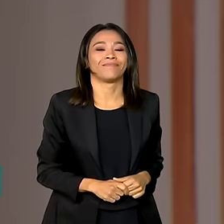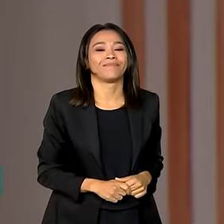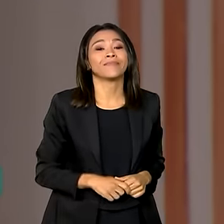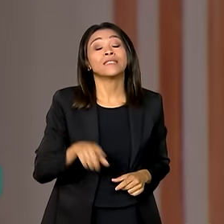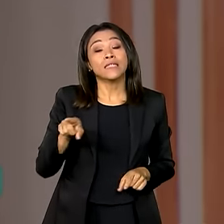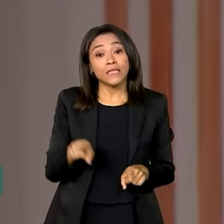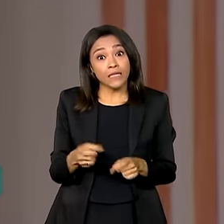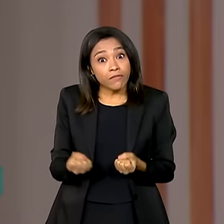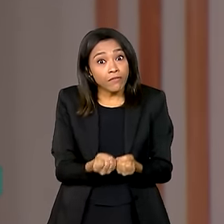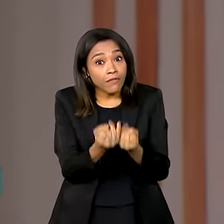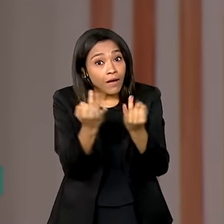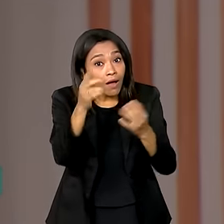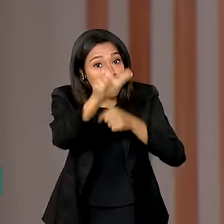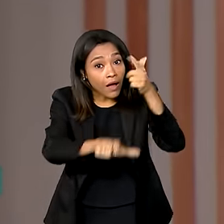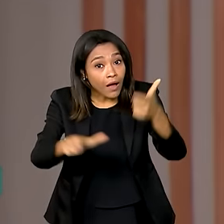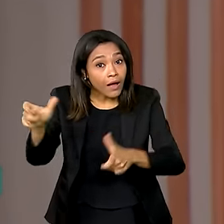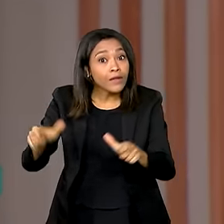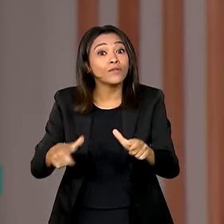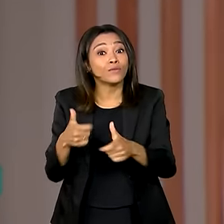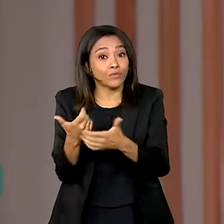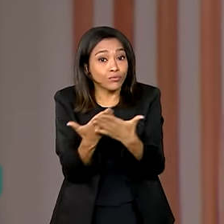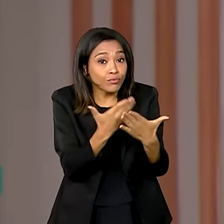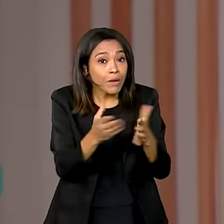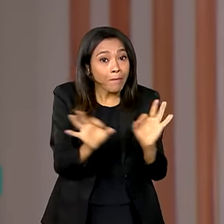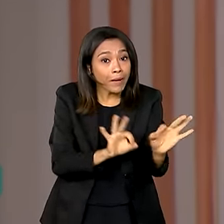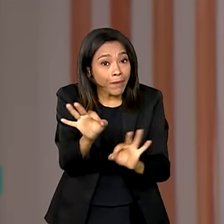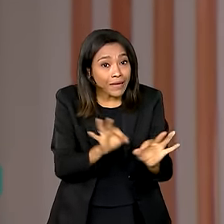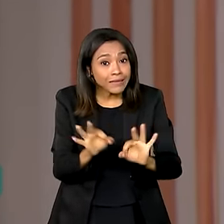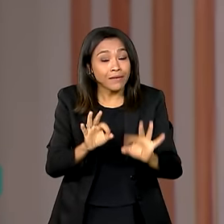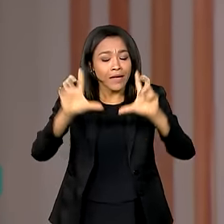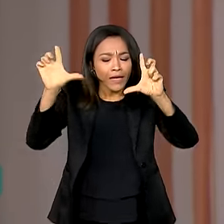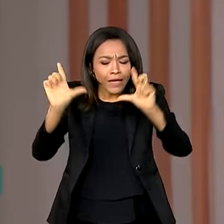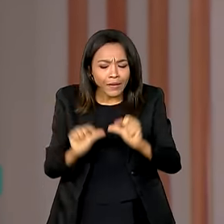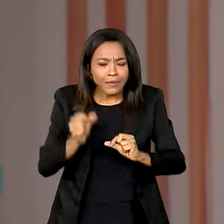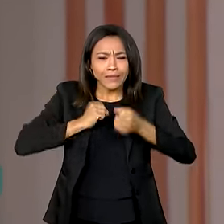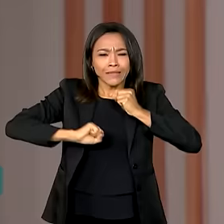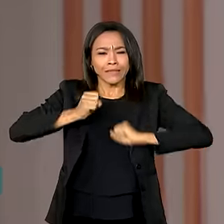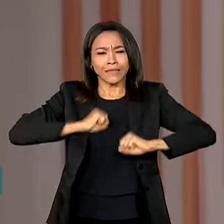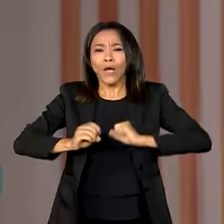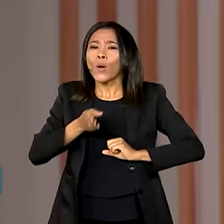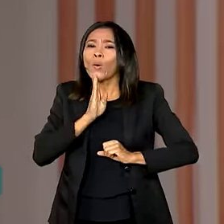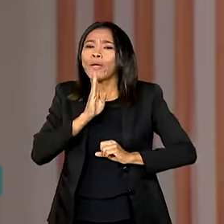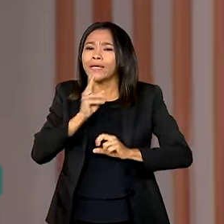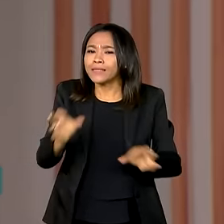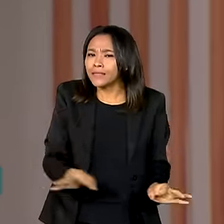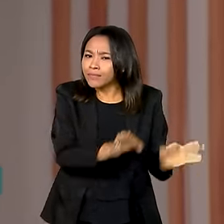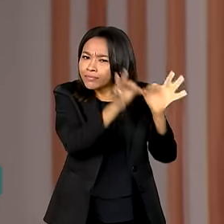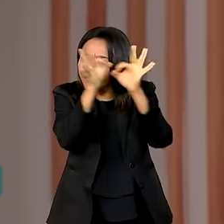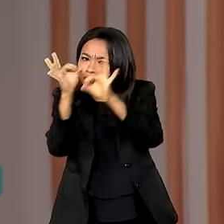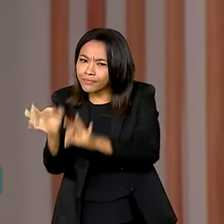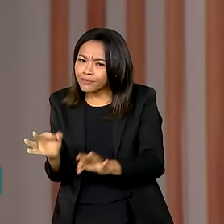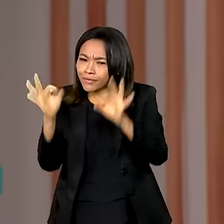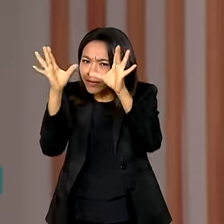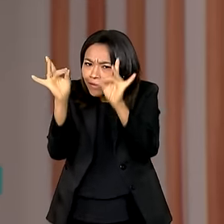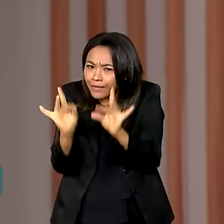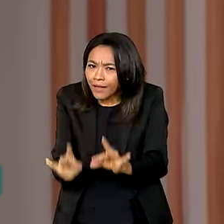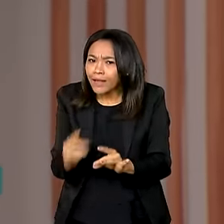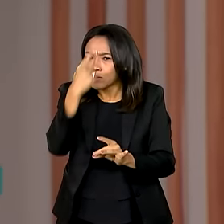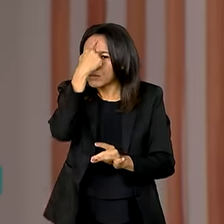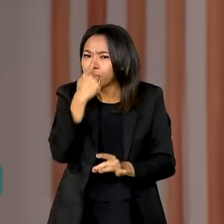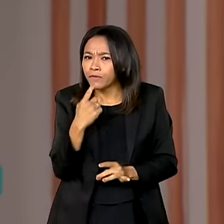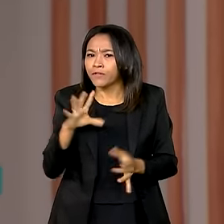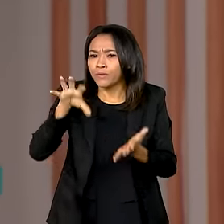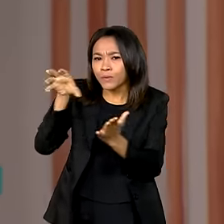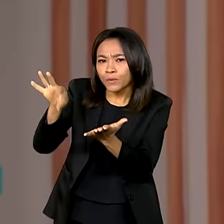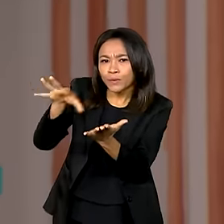E, para muitos deles, a preparação inclui estratégias para reduzir a ansiedade. Conheça agora mais detalhes sobre o perfil dos inscritos e